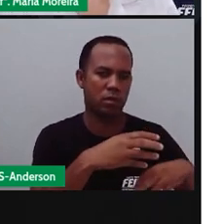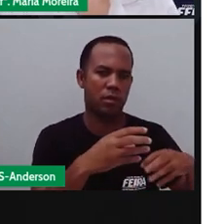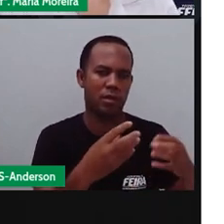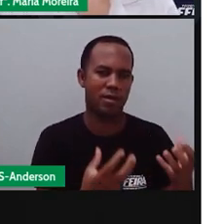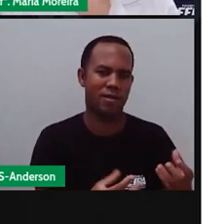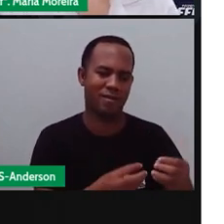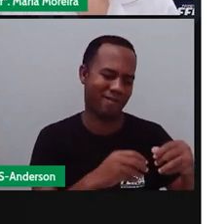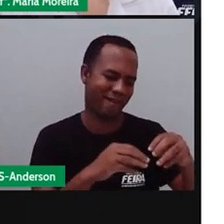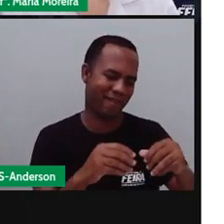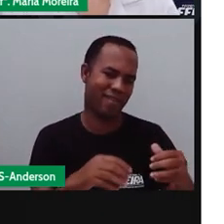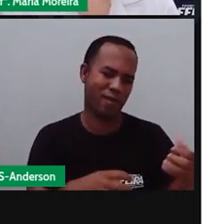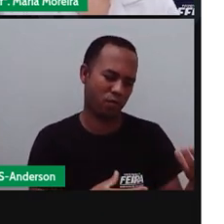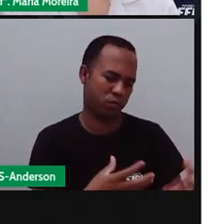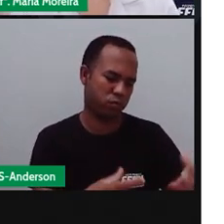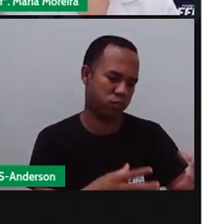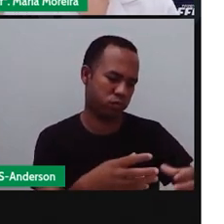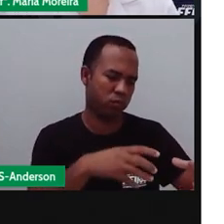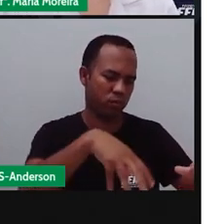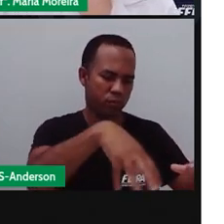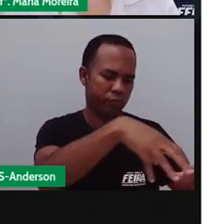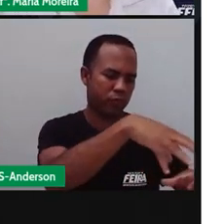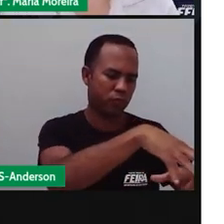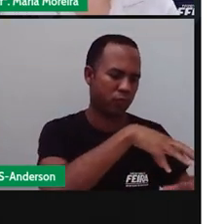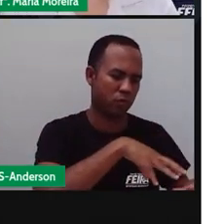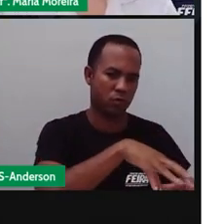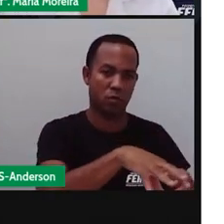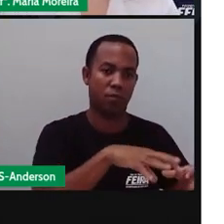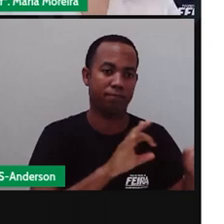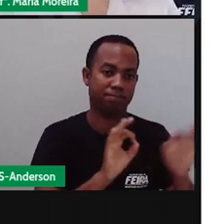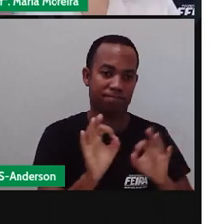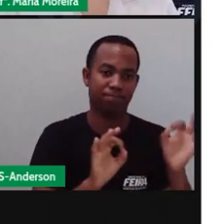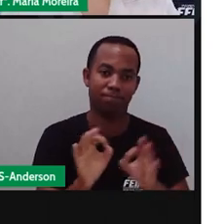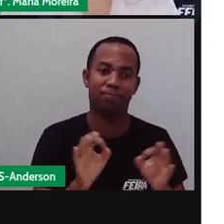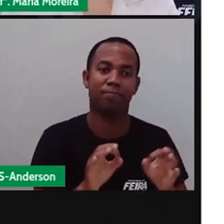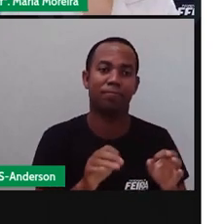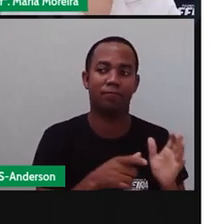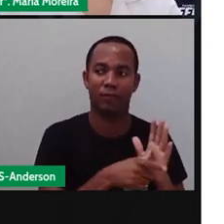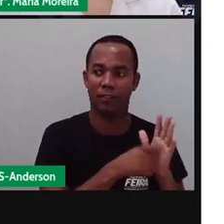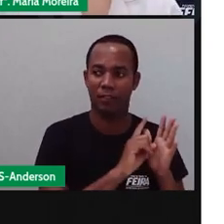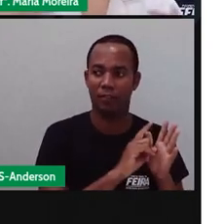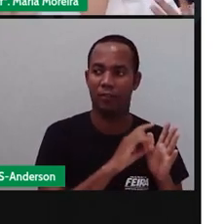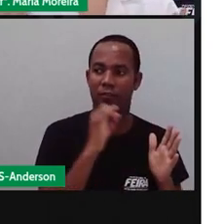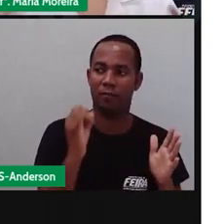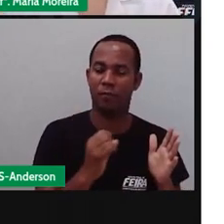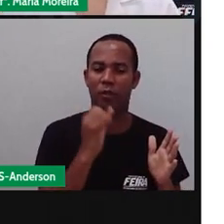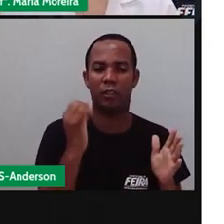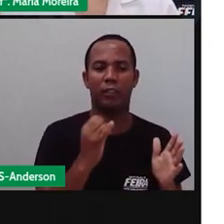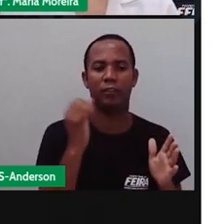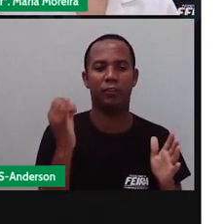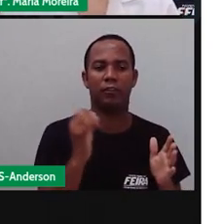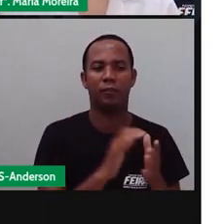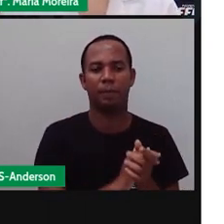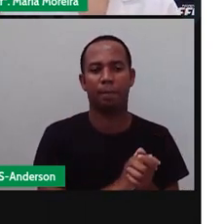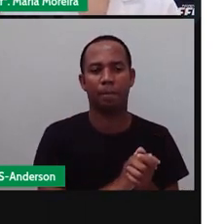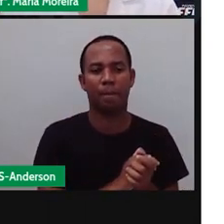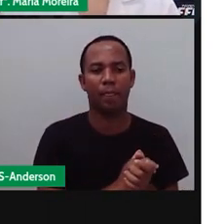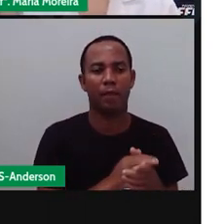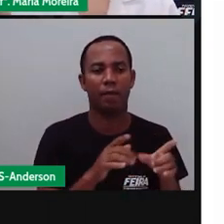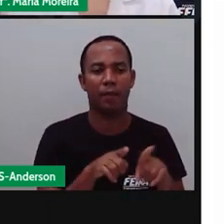em uma loja especializada e você compra produtos, e aí você utiliza esses produtos para enriquecer o solo.